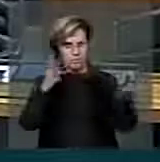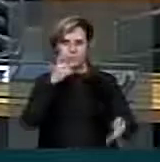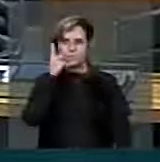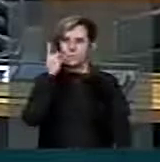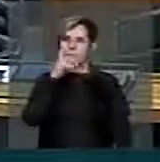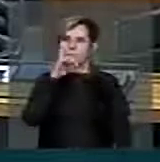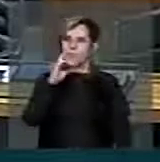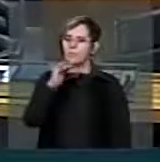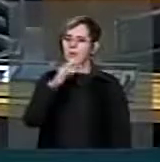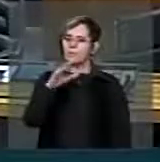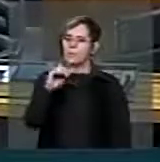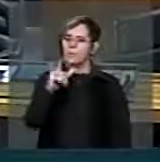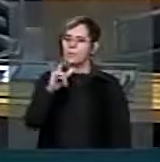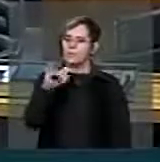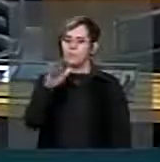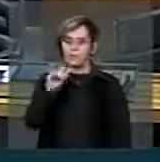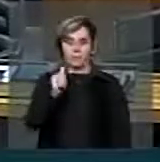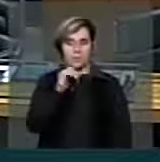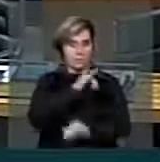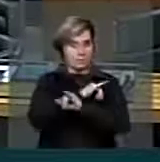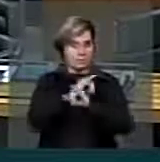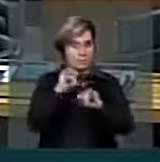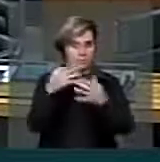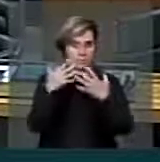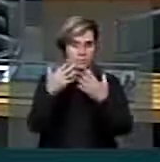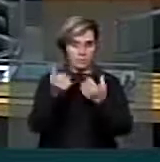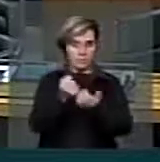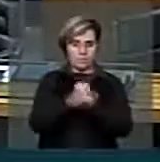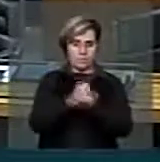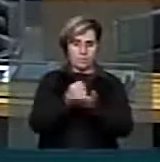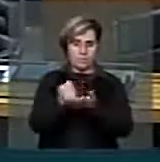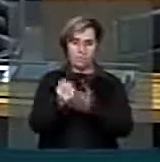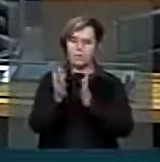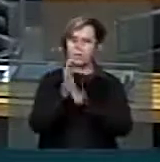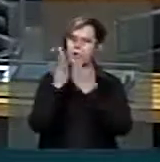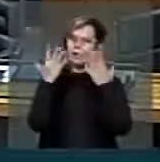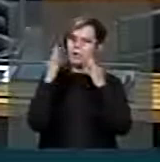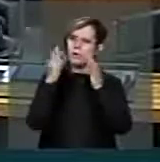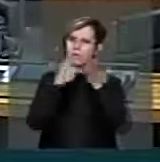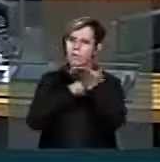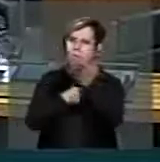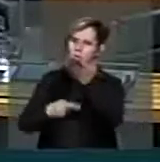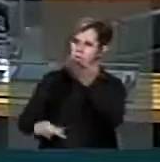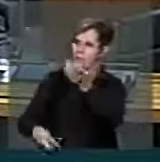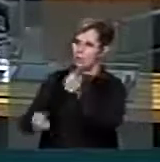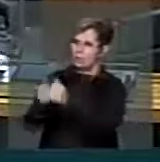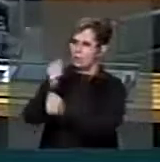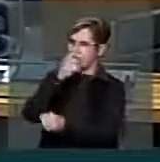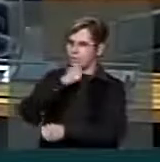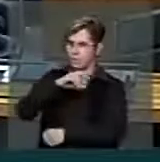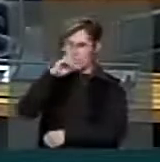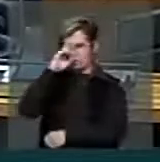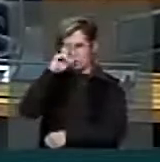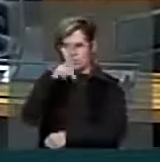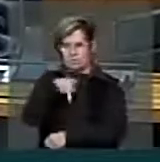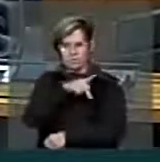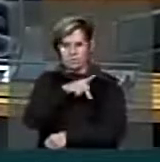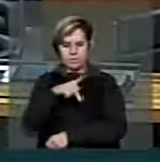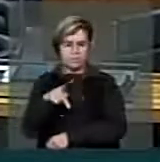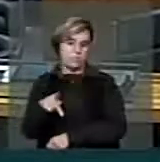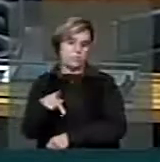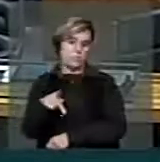Dércio Lima Sr. Presidente, para comemorar sobre a presidência de V. Exª, V. Exª que é um incansável